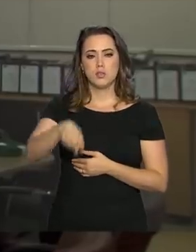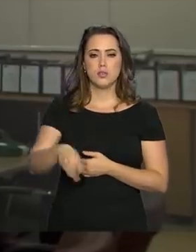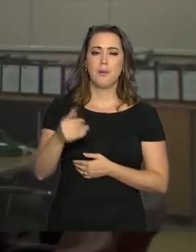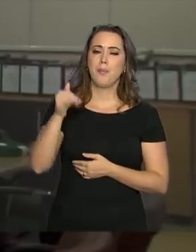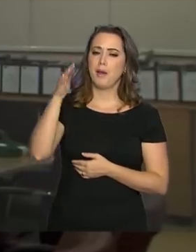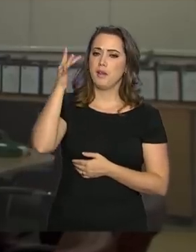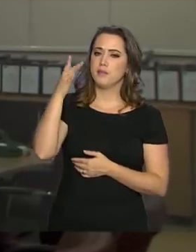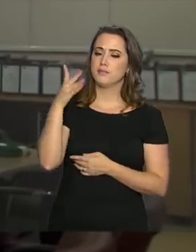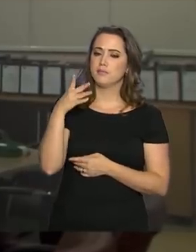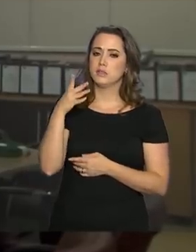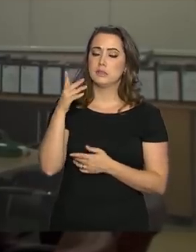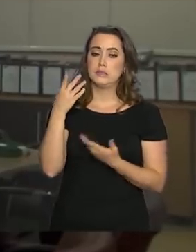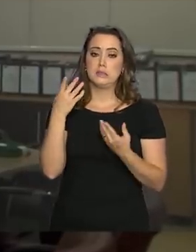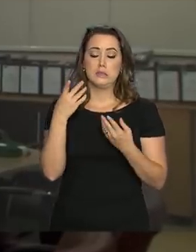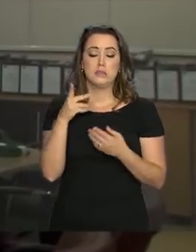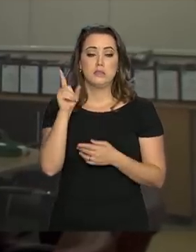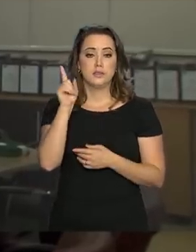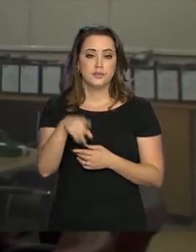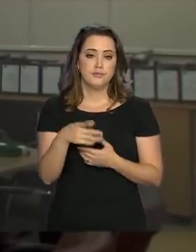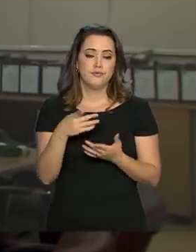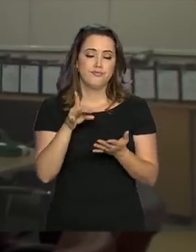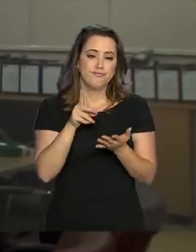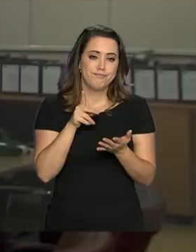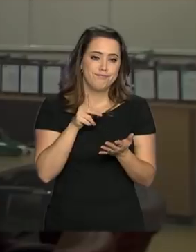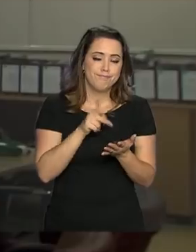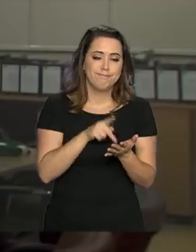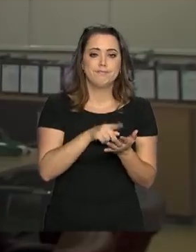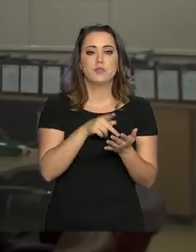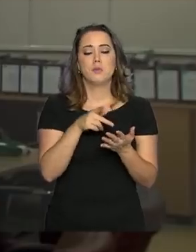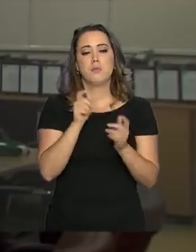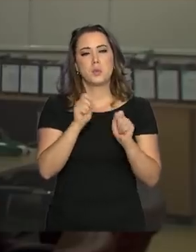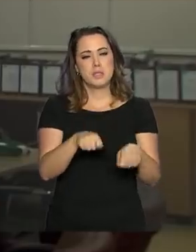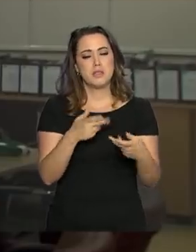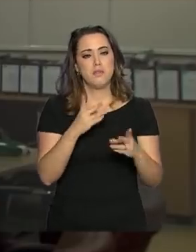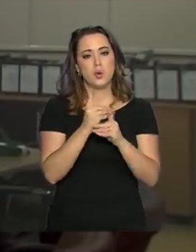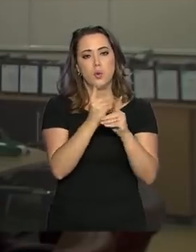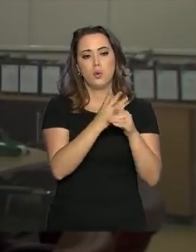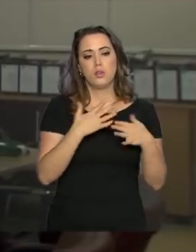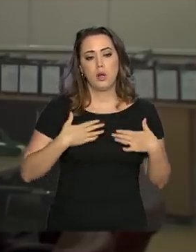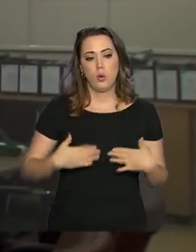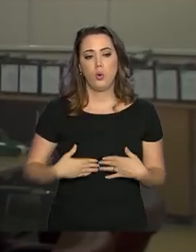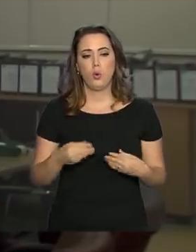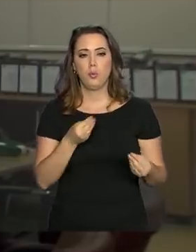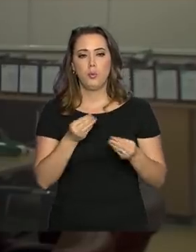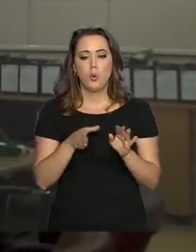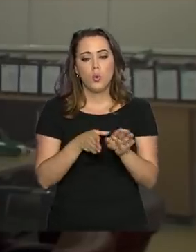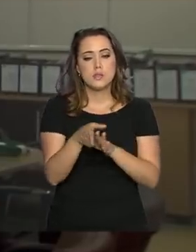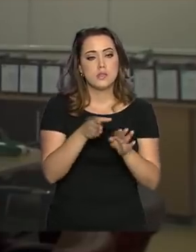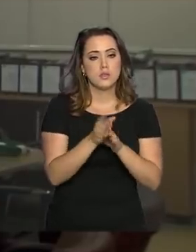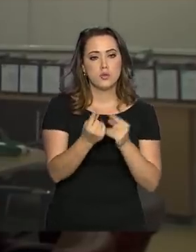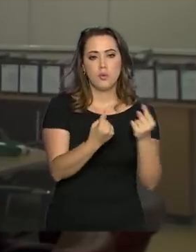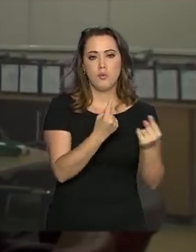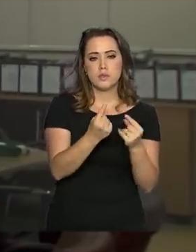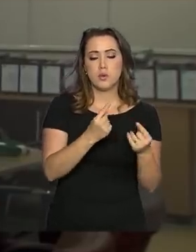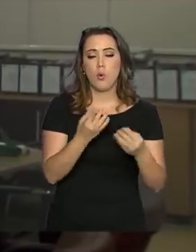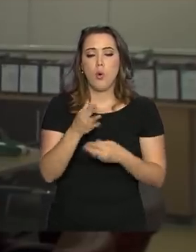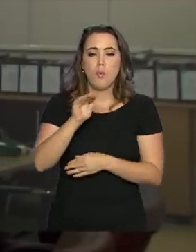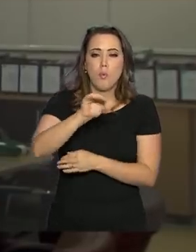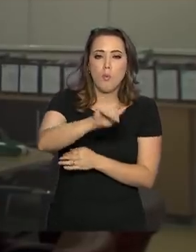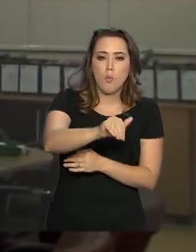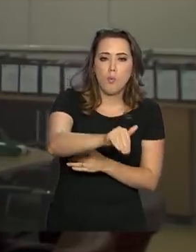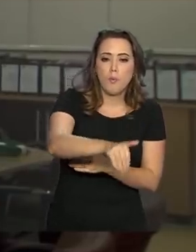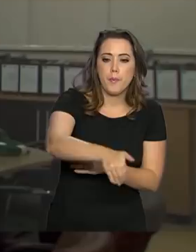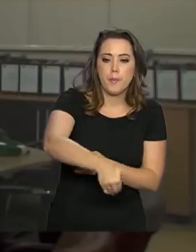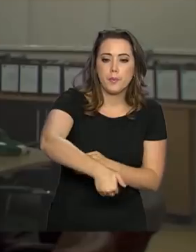prováveis de se encontrar os corpos, algumas orientações sobre como fazer cada uma das escavações.